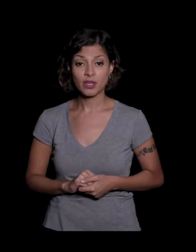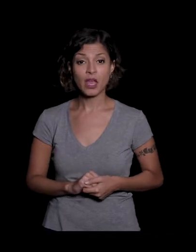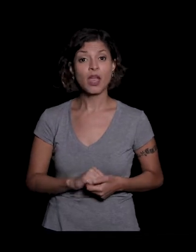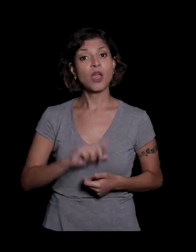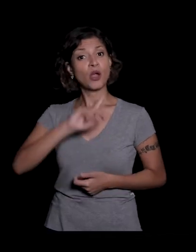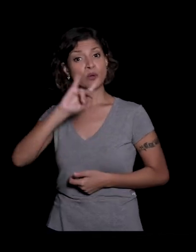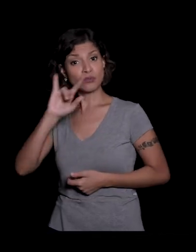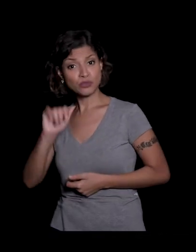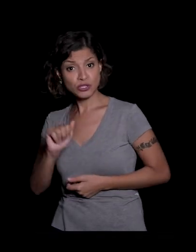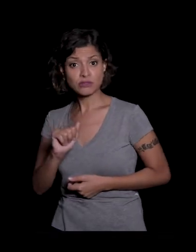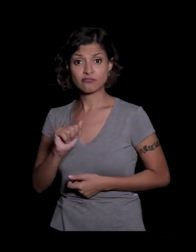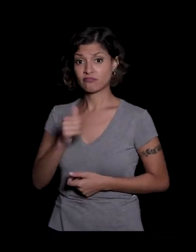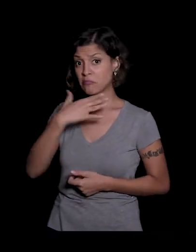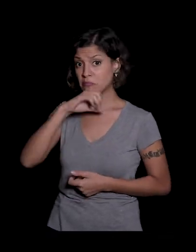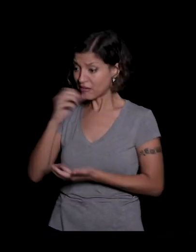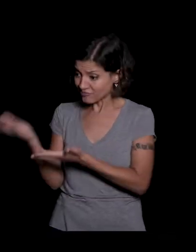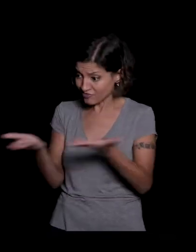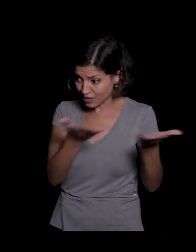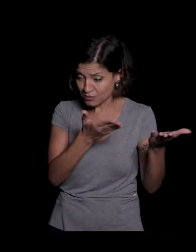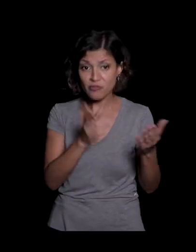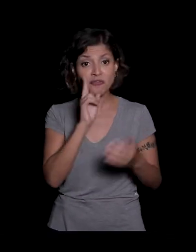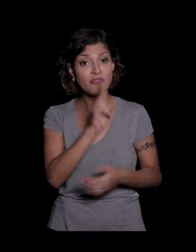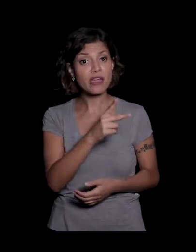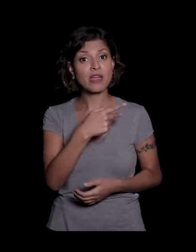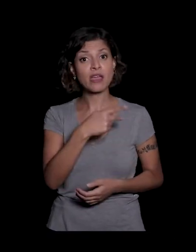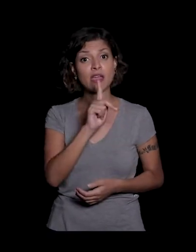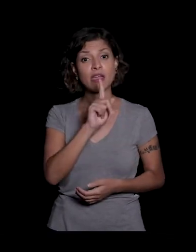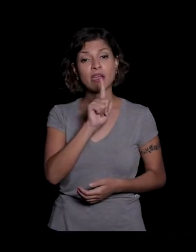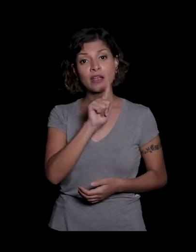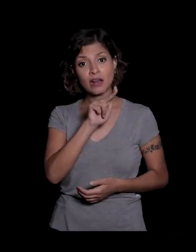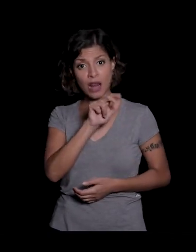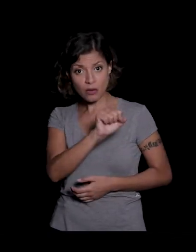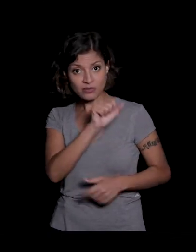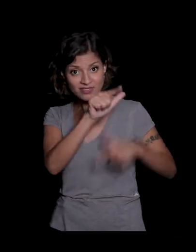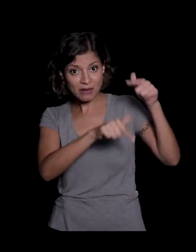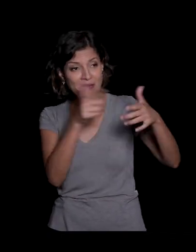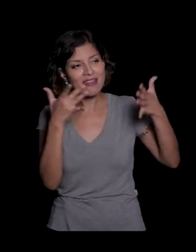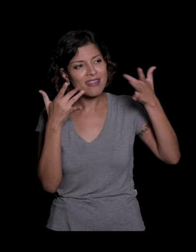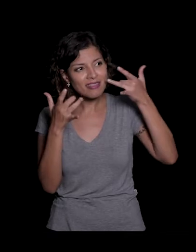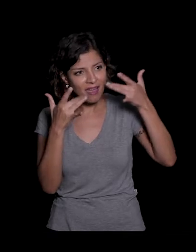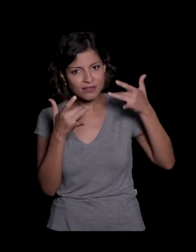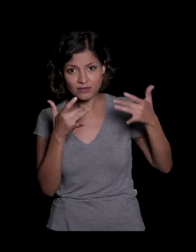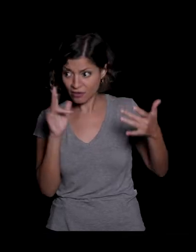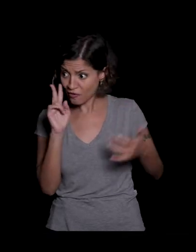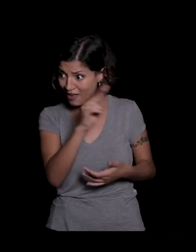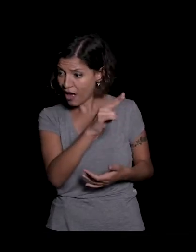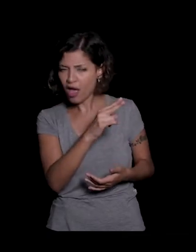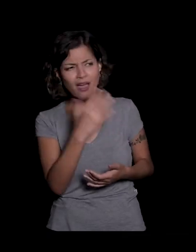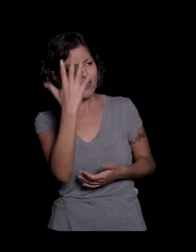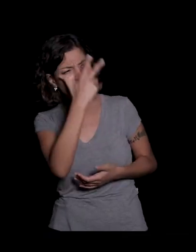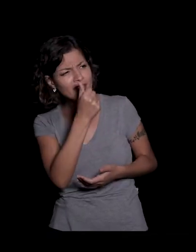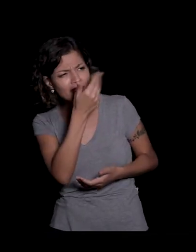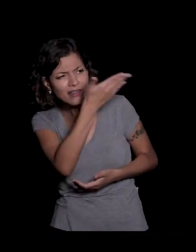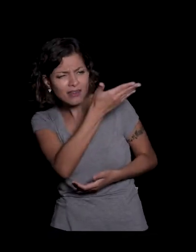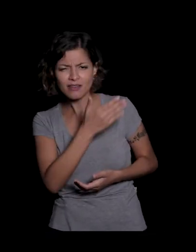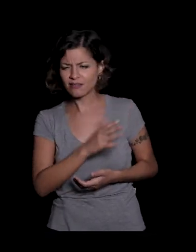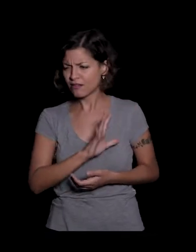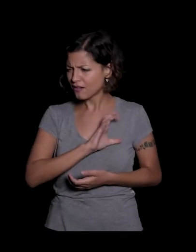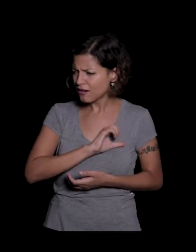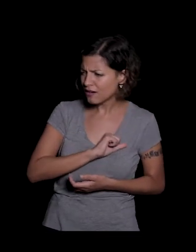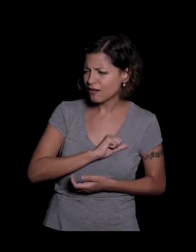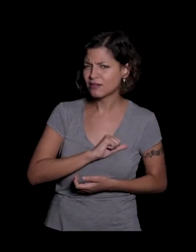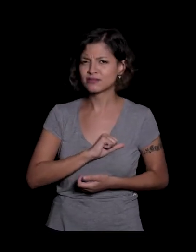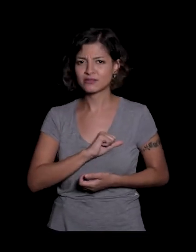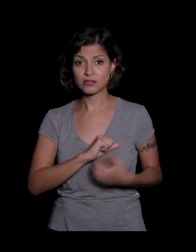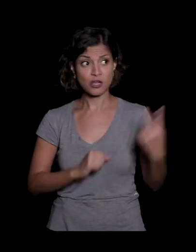trabalhar numa peça de teatro e eu falei olha que coisa linda eu também gosto muito